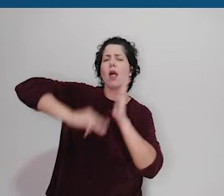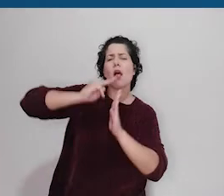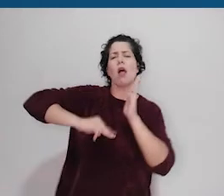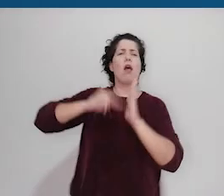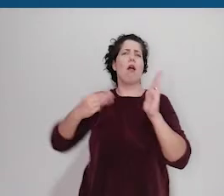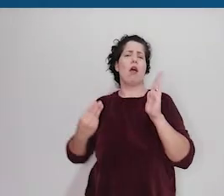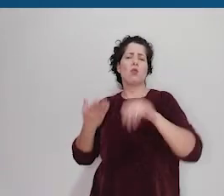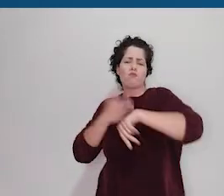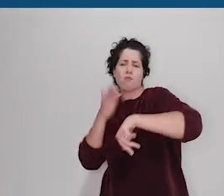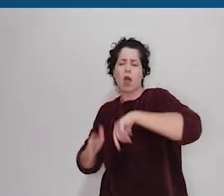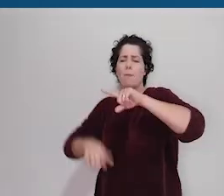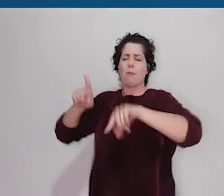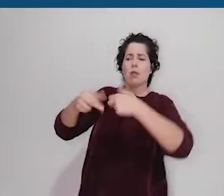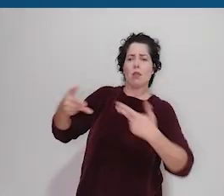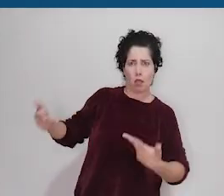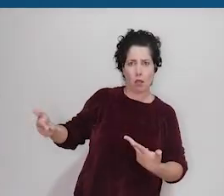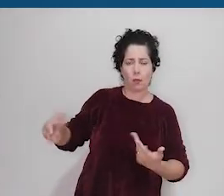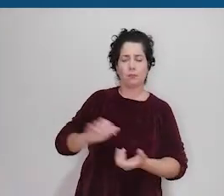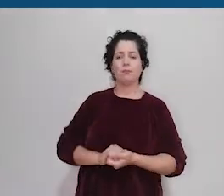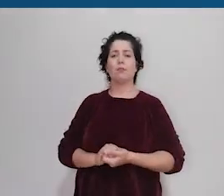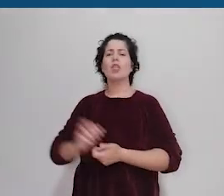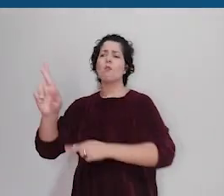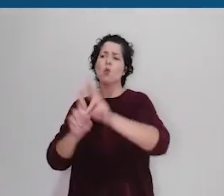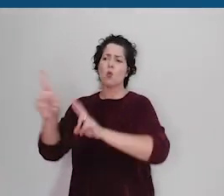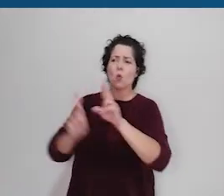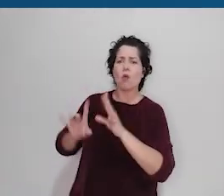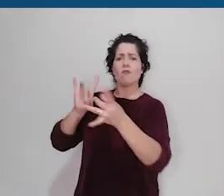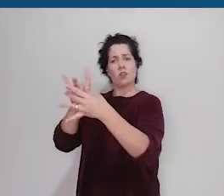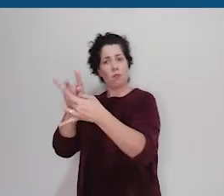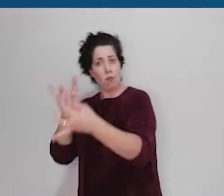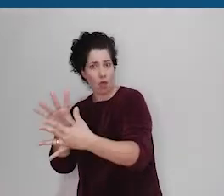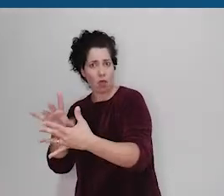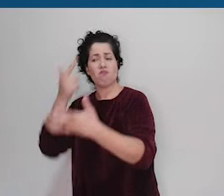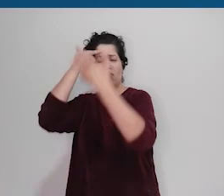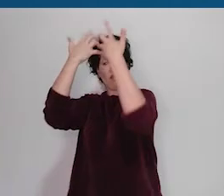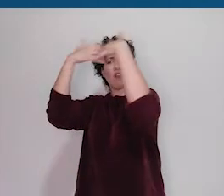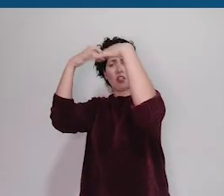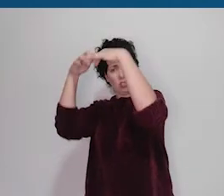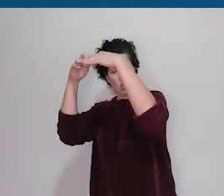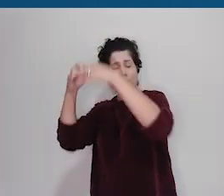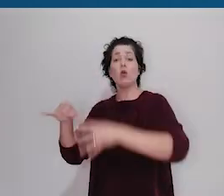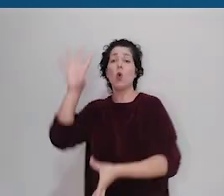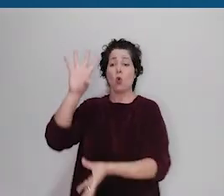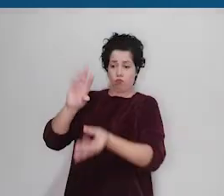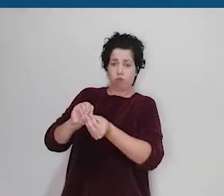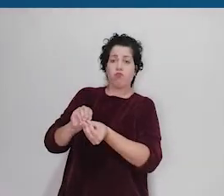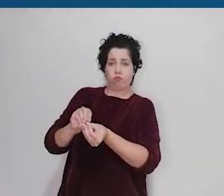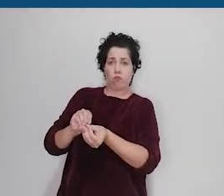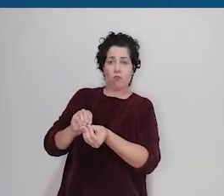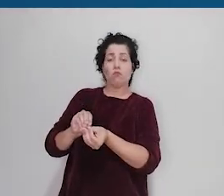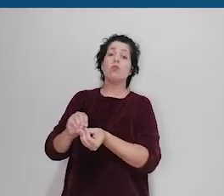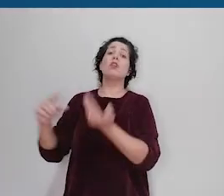Metodologia ou materiais e métodos Resultados e ou reflexão Conclusão ou